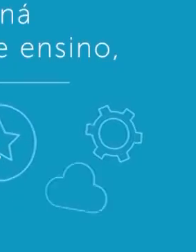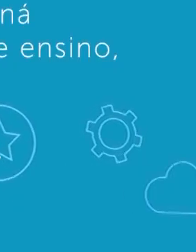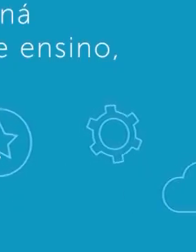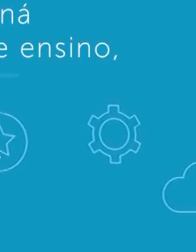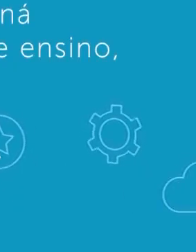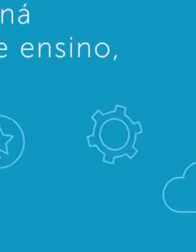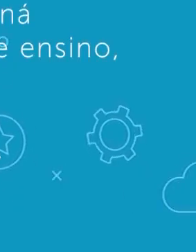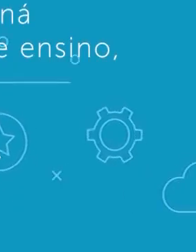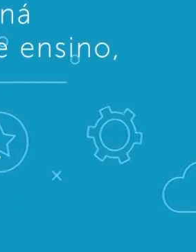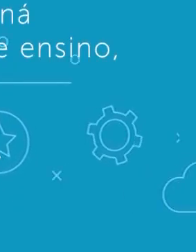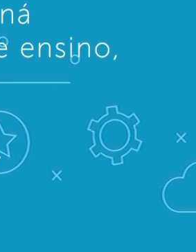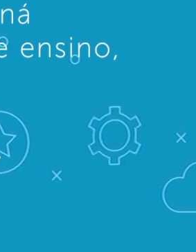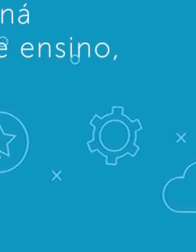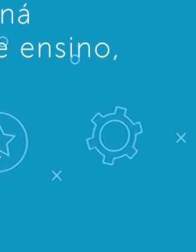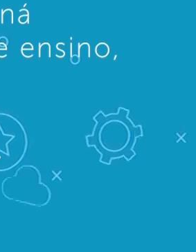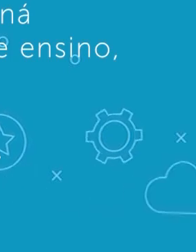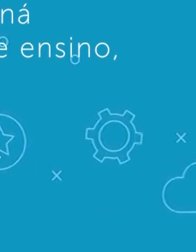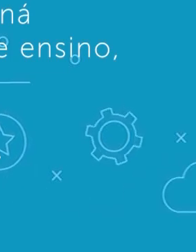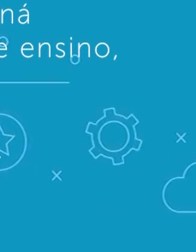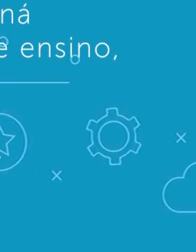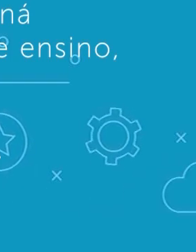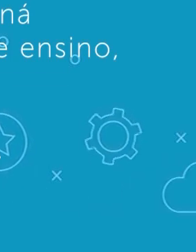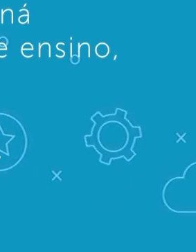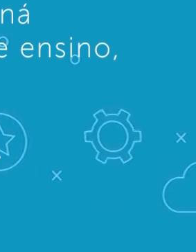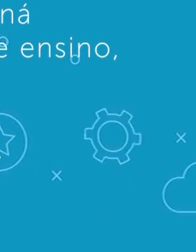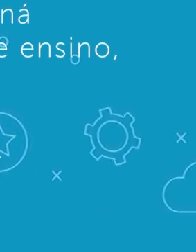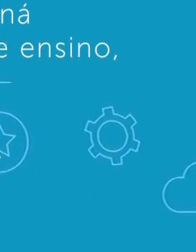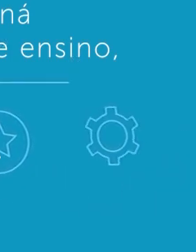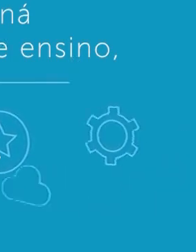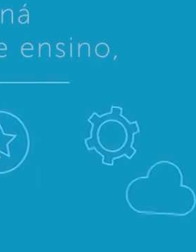Quintena Coelho